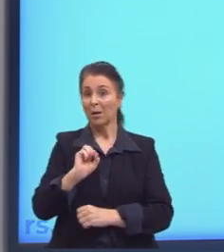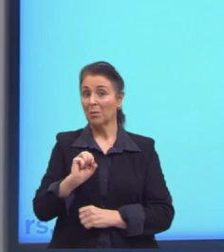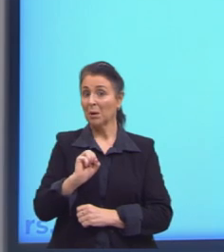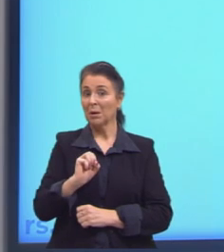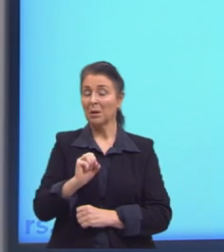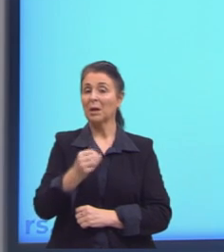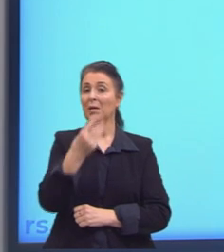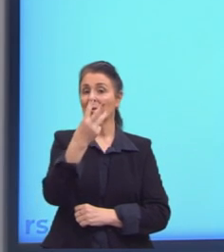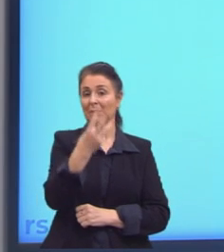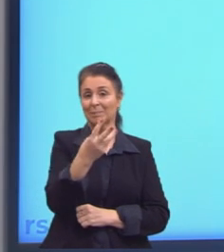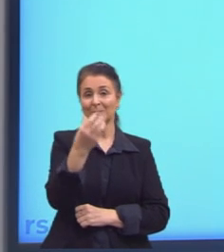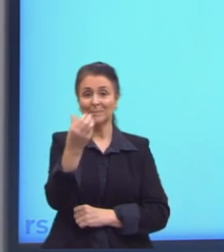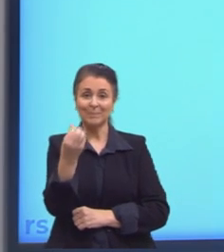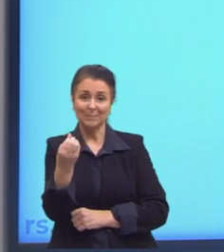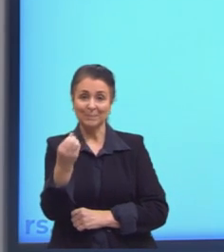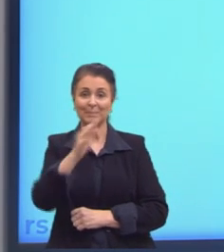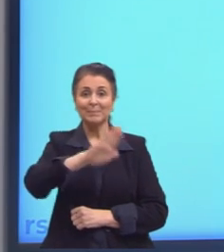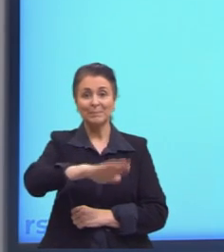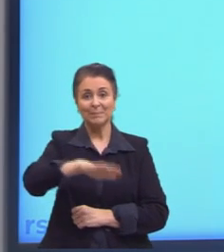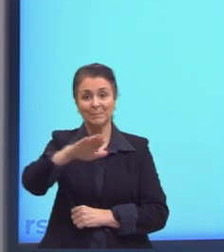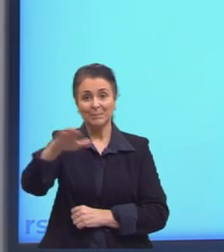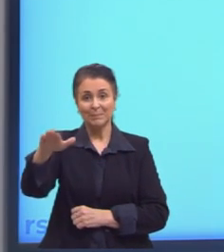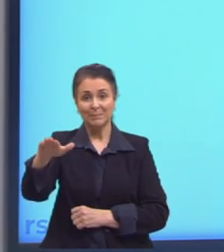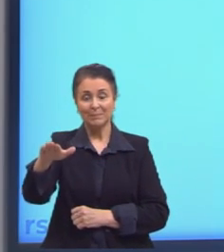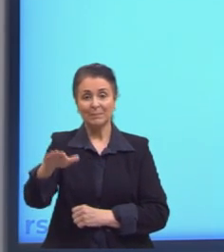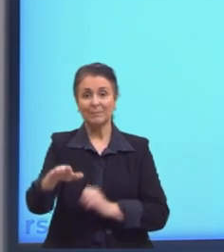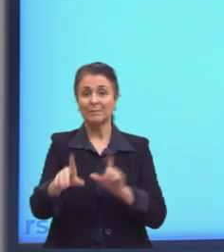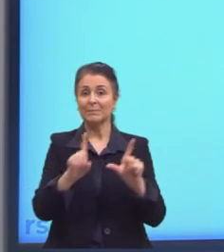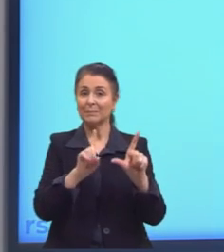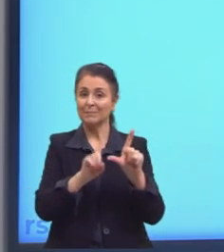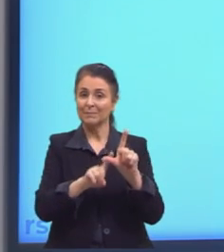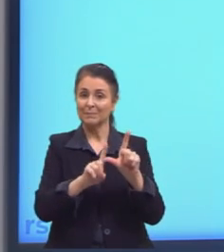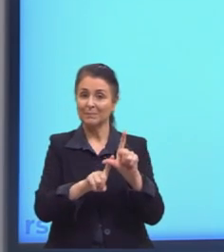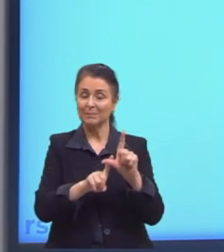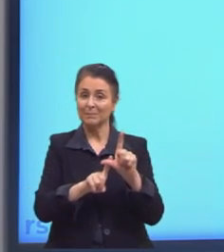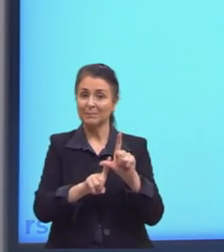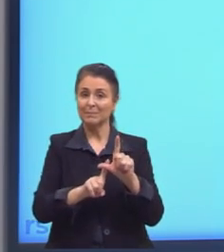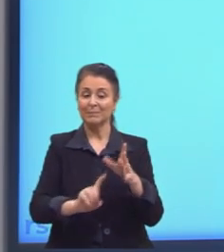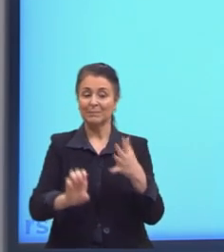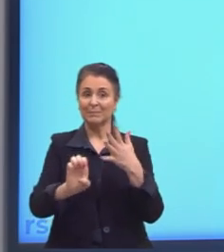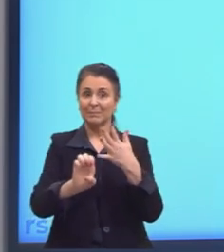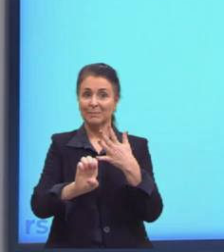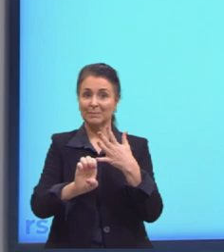36 alunos. Alternativa correta, letra E.